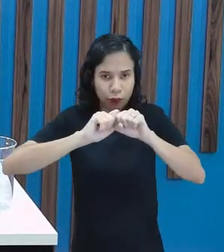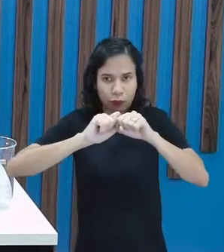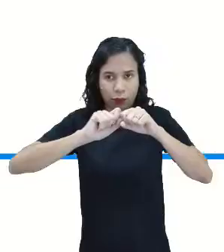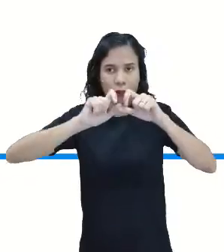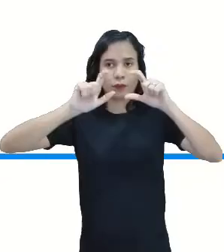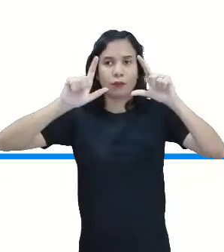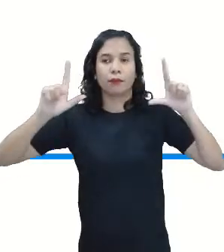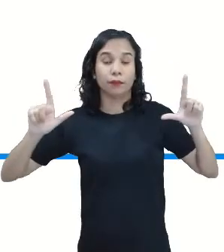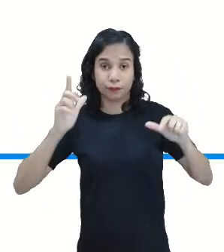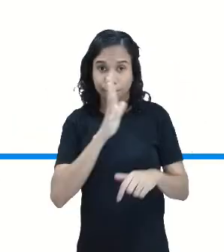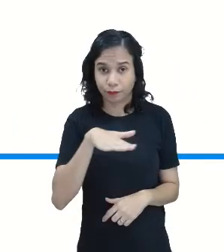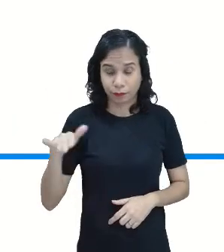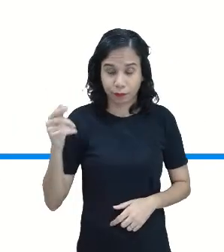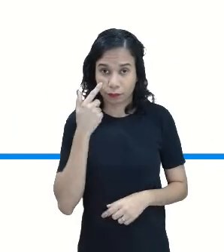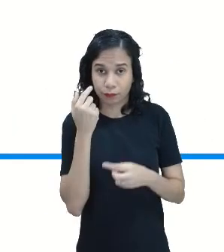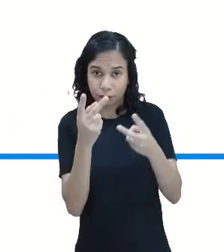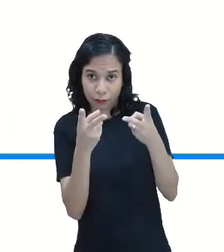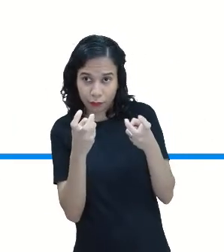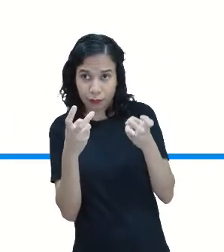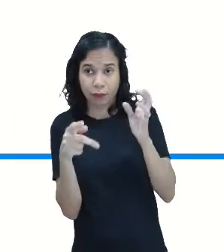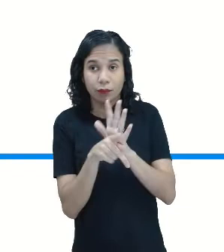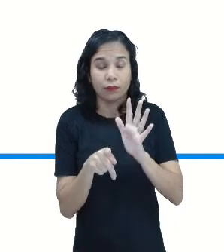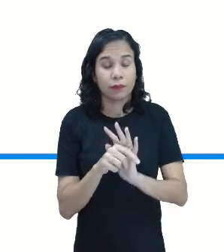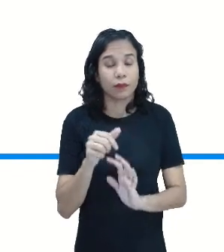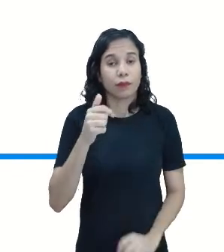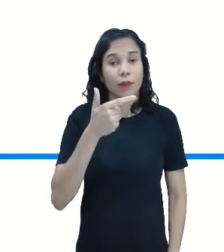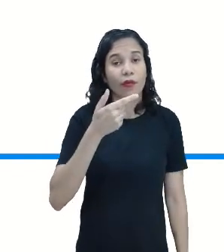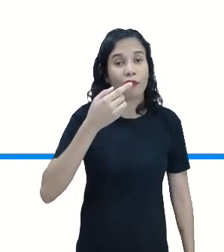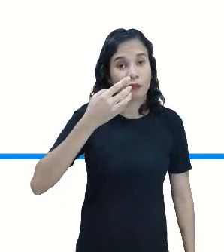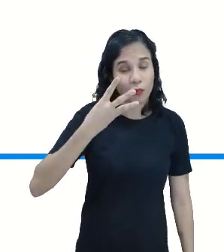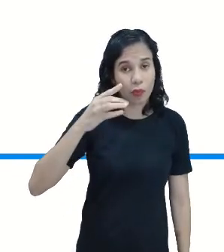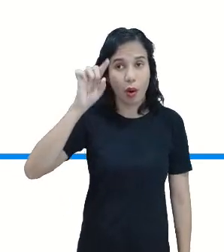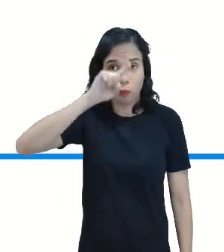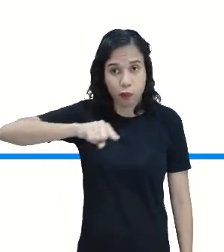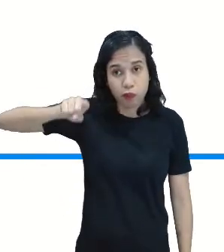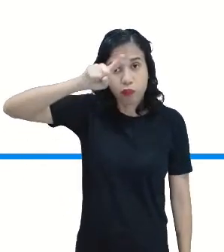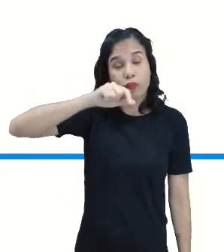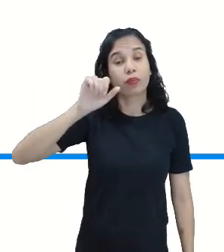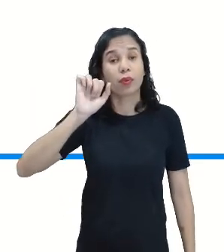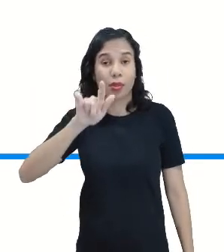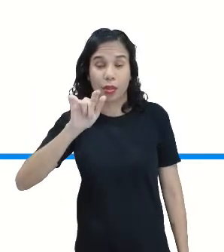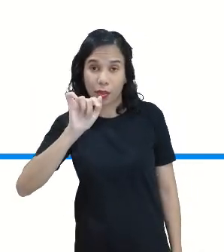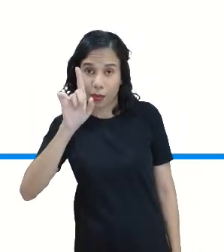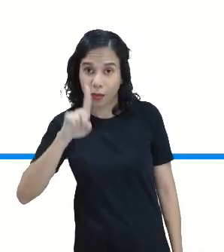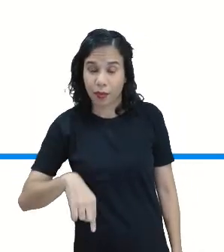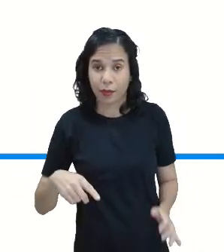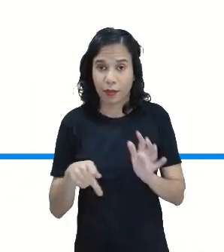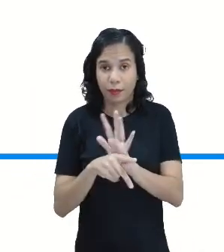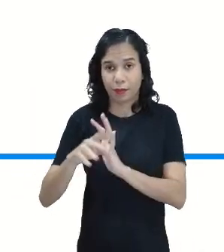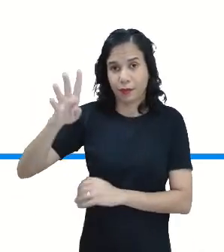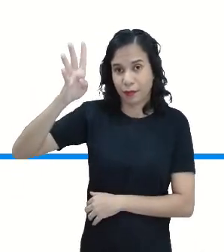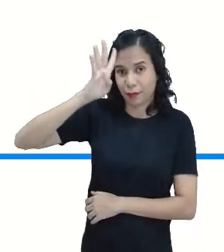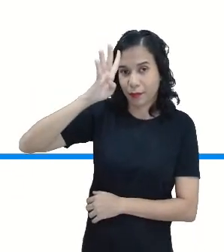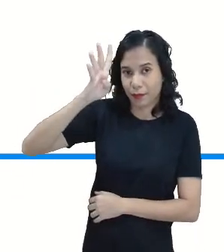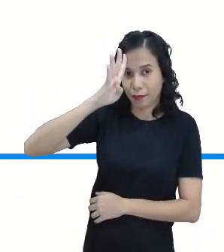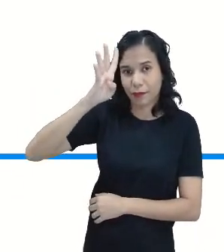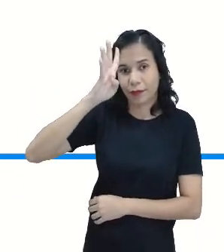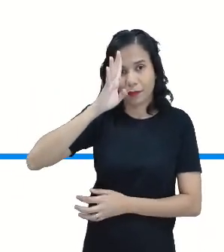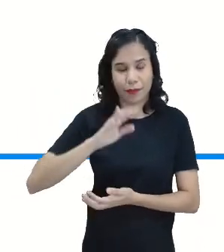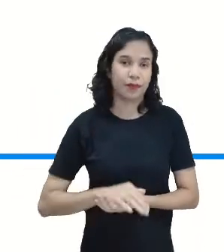calendário para que eles possam identificar o 24 no agosto, né? Que hoje é uma quarta-feira.